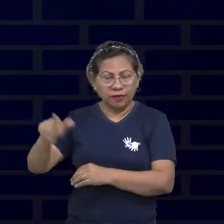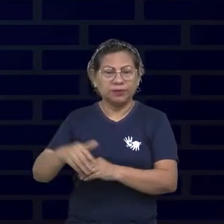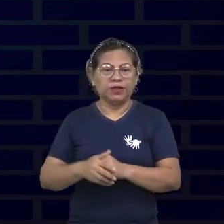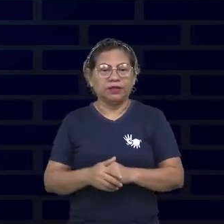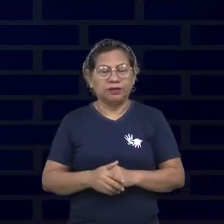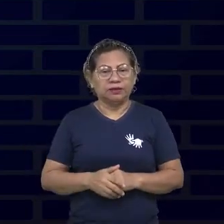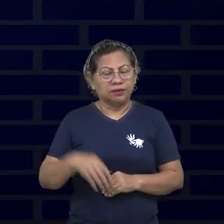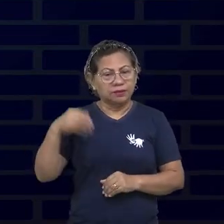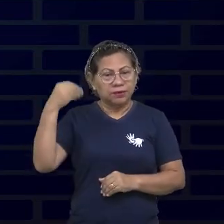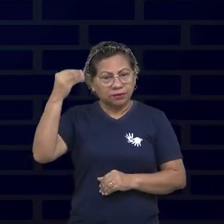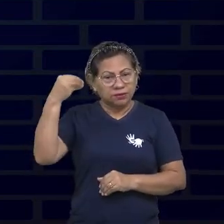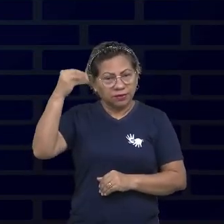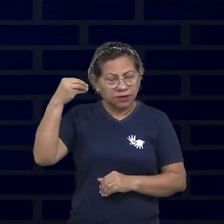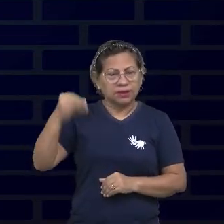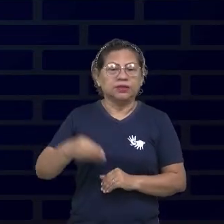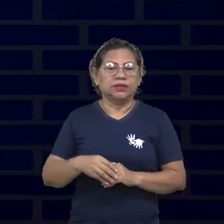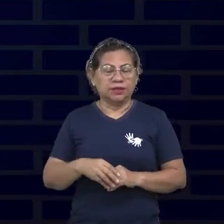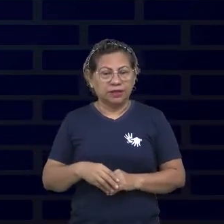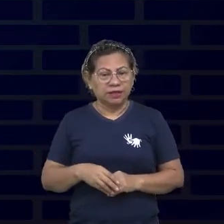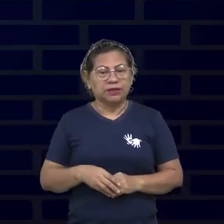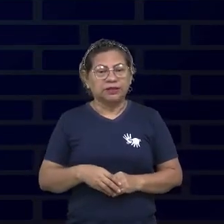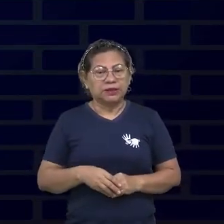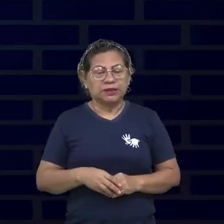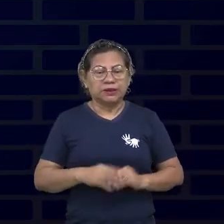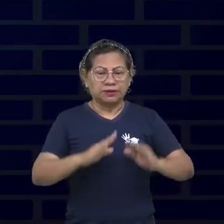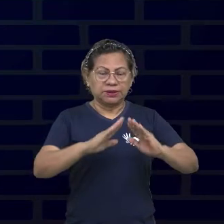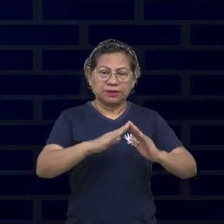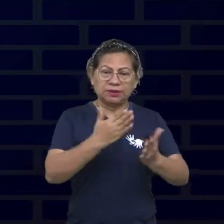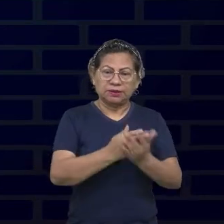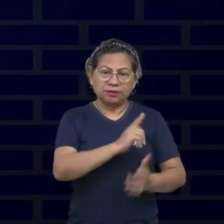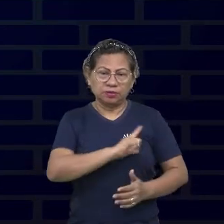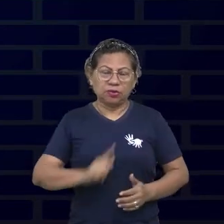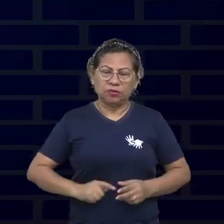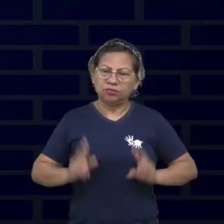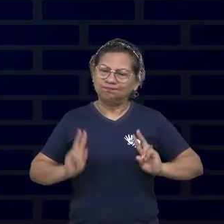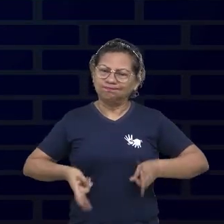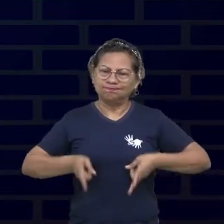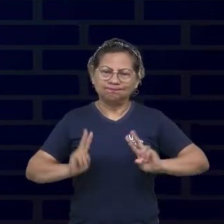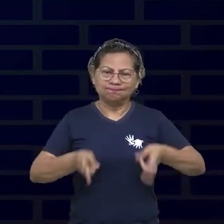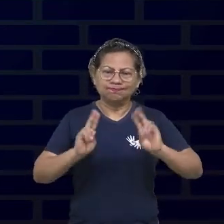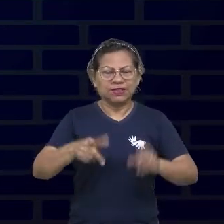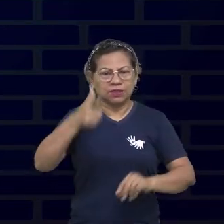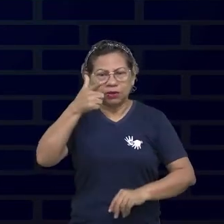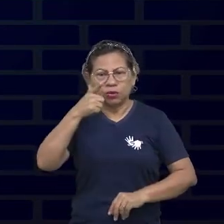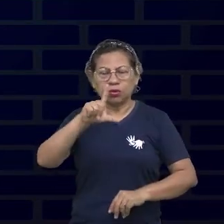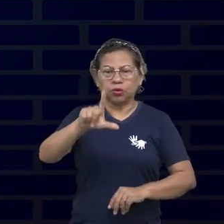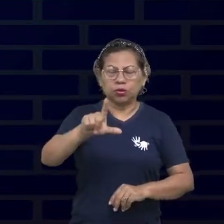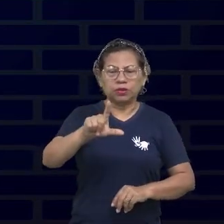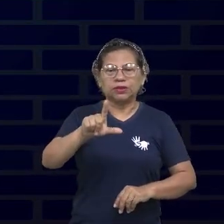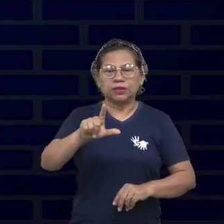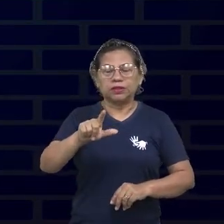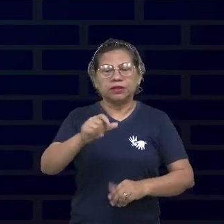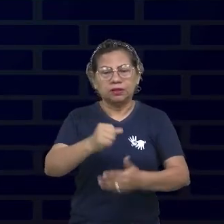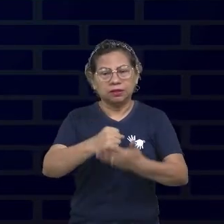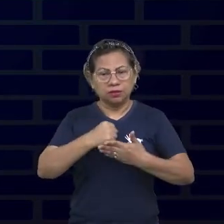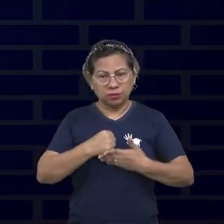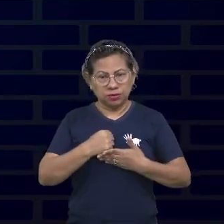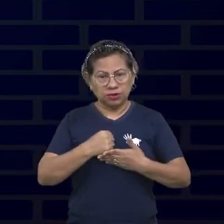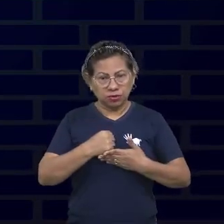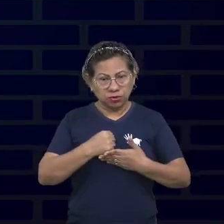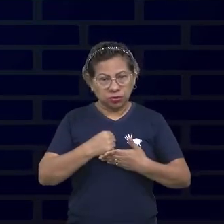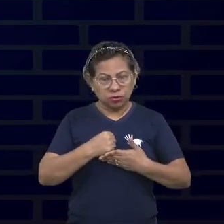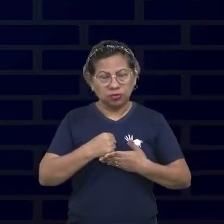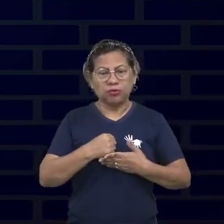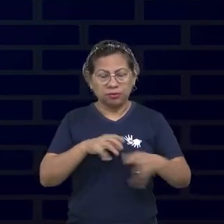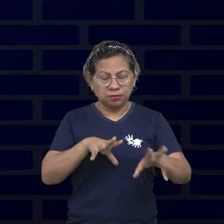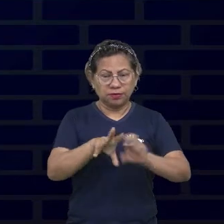escolar foi em escola pública. Até conseguir uma bolsa e poder me formar. Durante